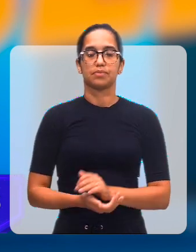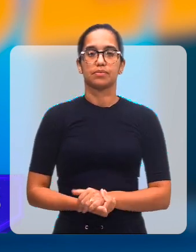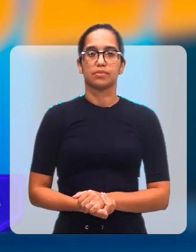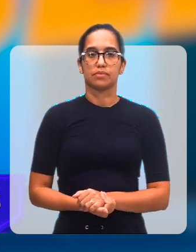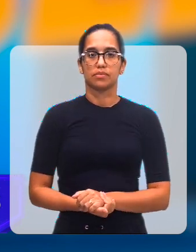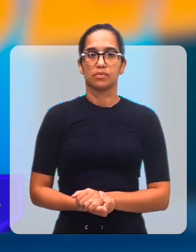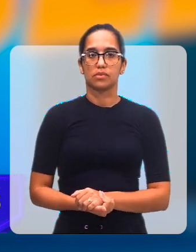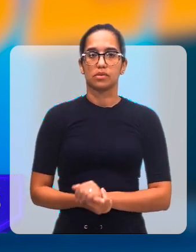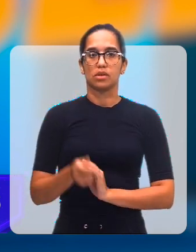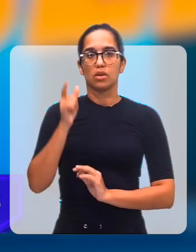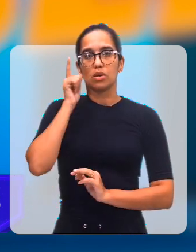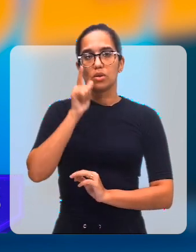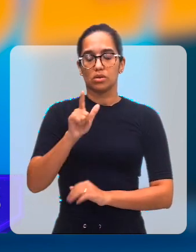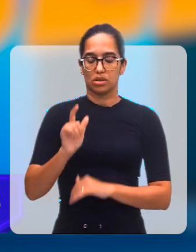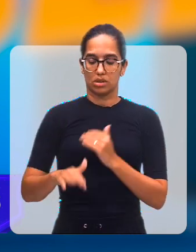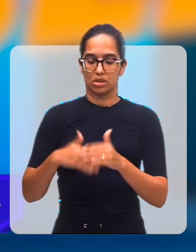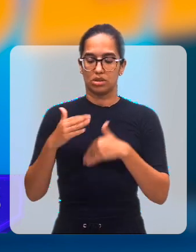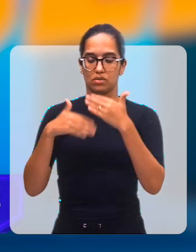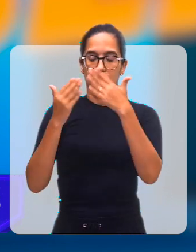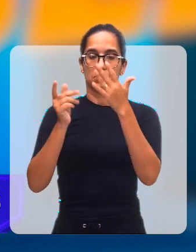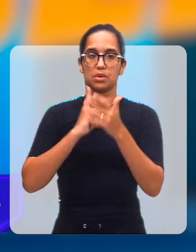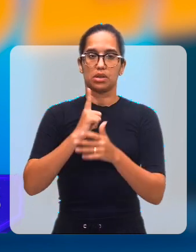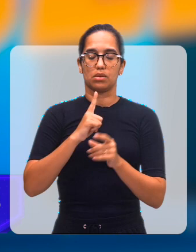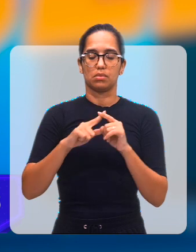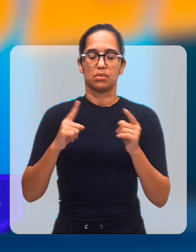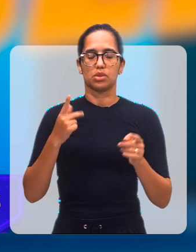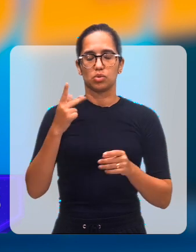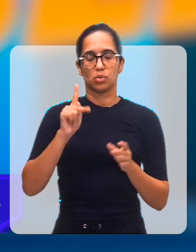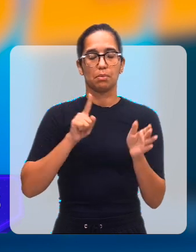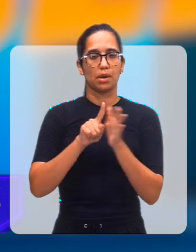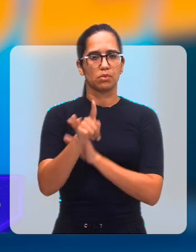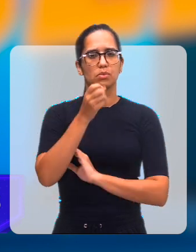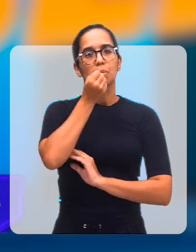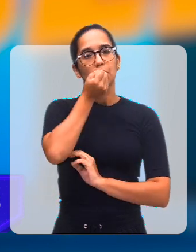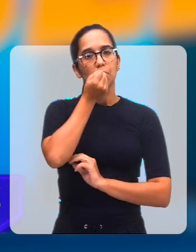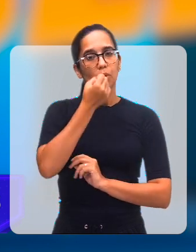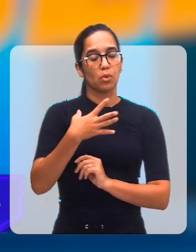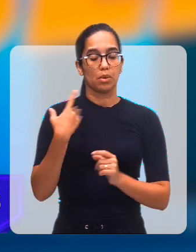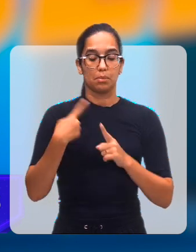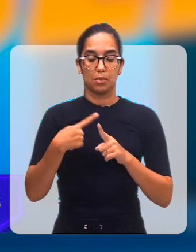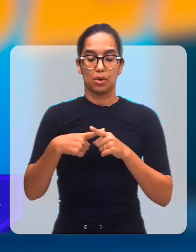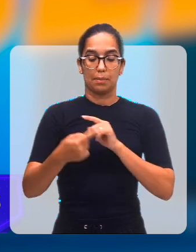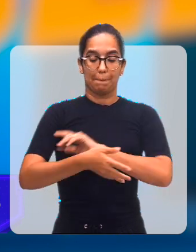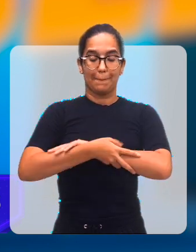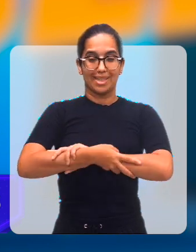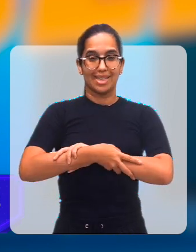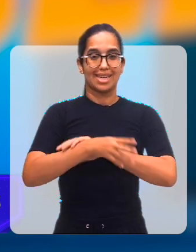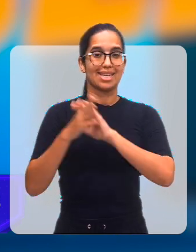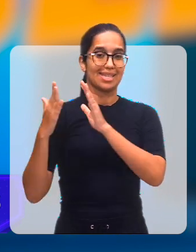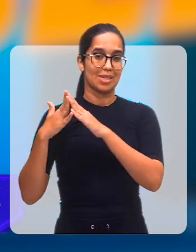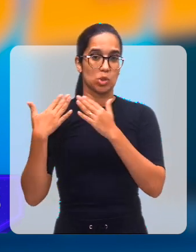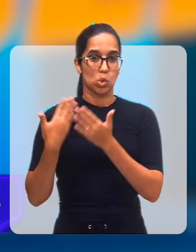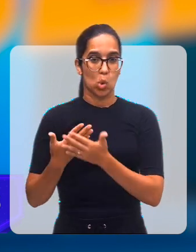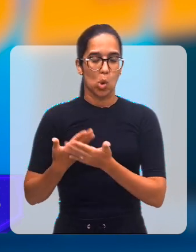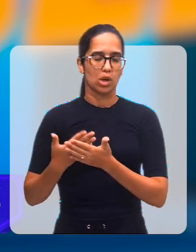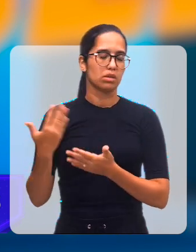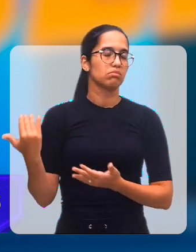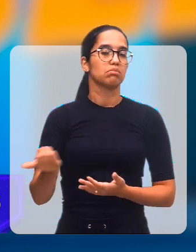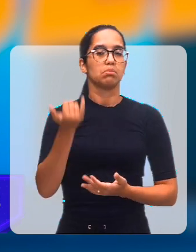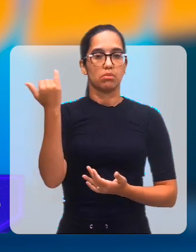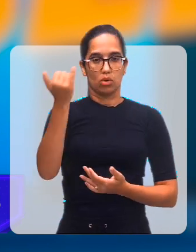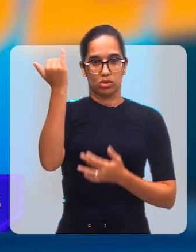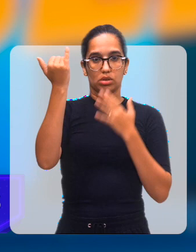bem completa, realmente, para que ela possa se desenvolver. Mas essa sua pergunta é muito boa, porque essa parceria com a